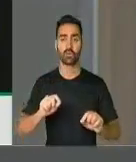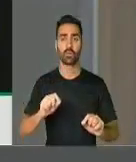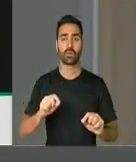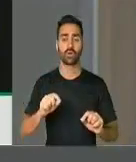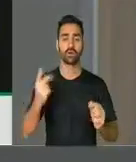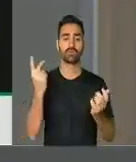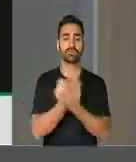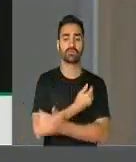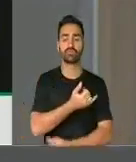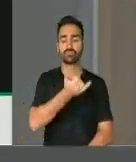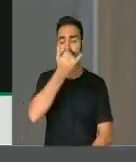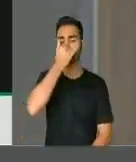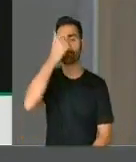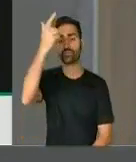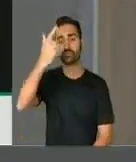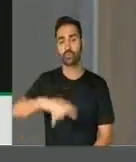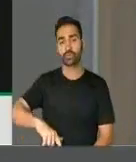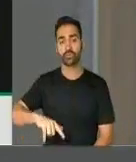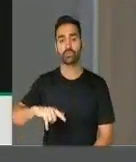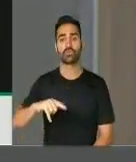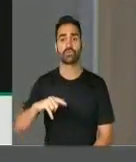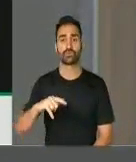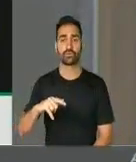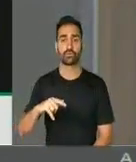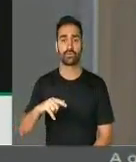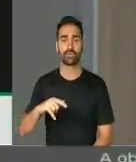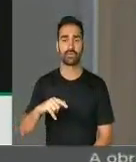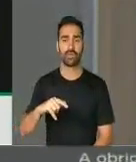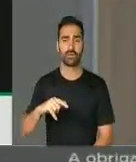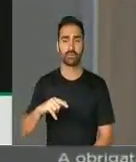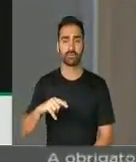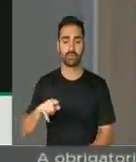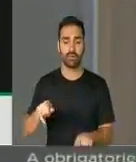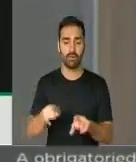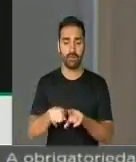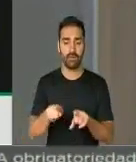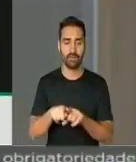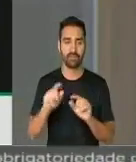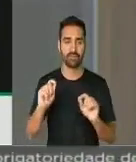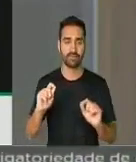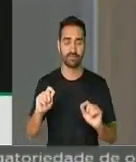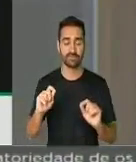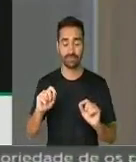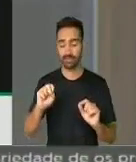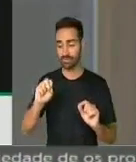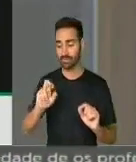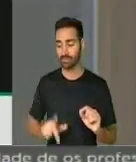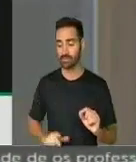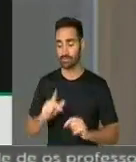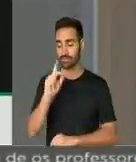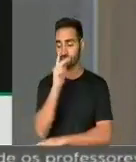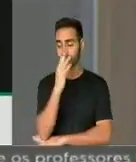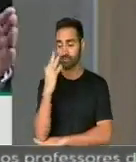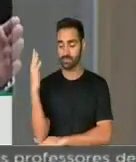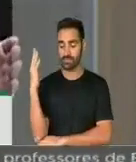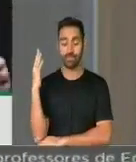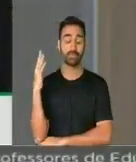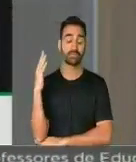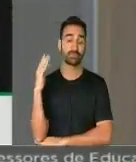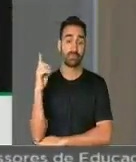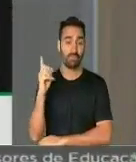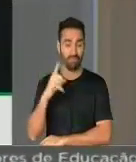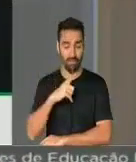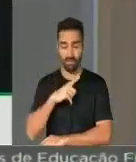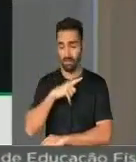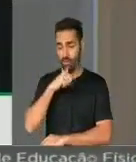tragédia cíclica que de tempos em tempos acomete a mata sul de Pernambuco com enchentes